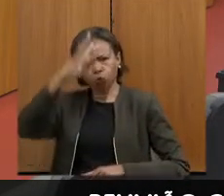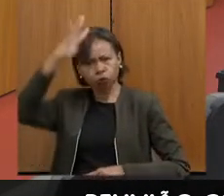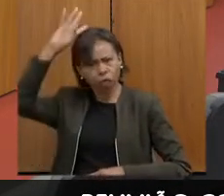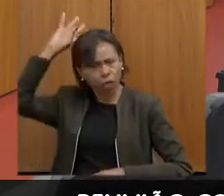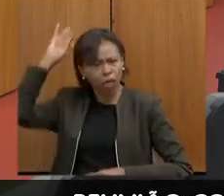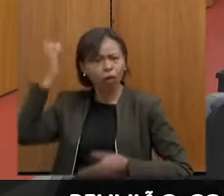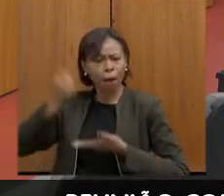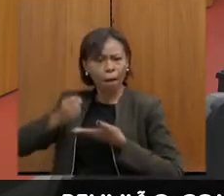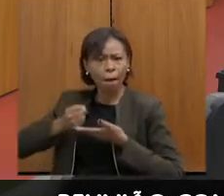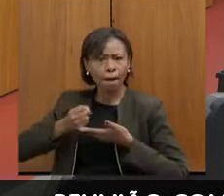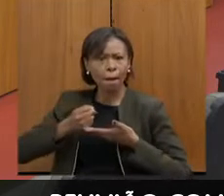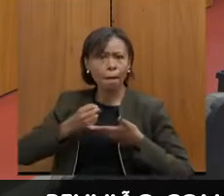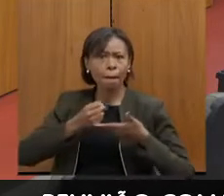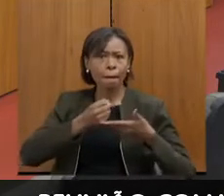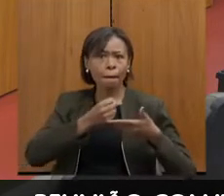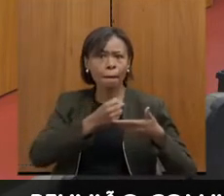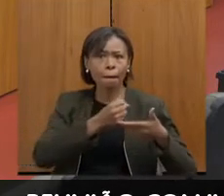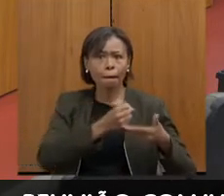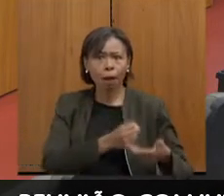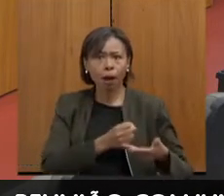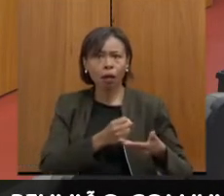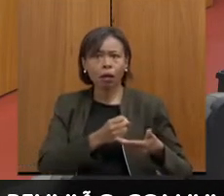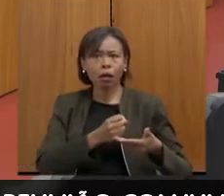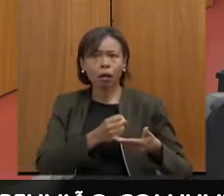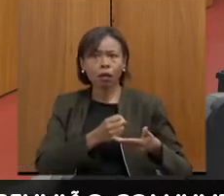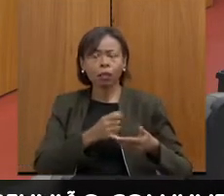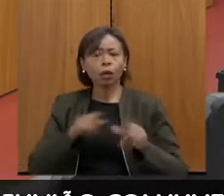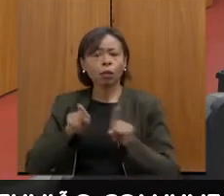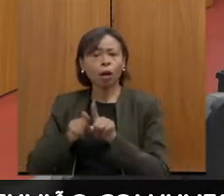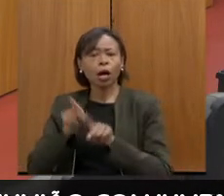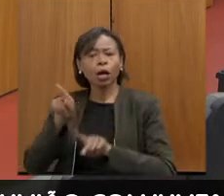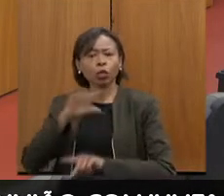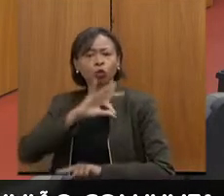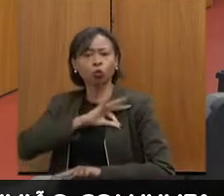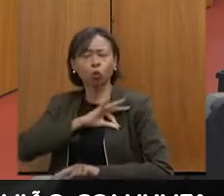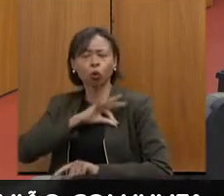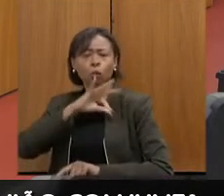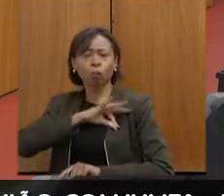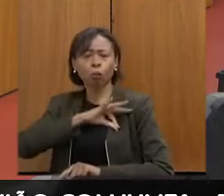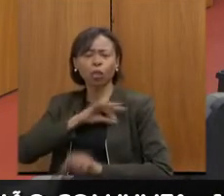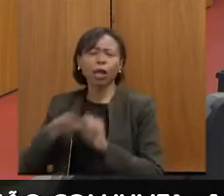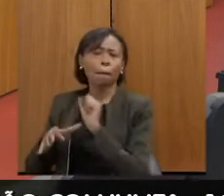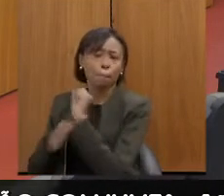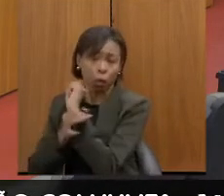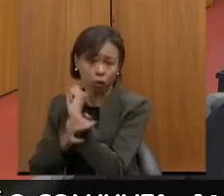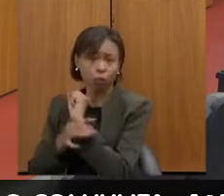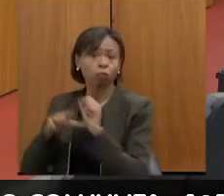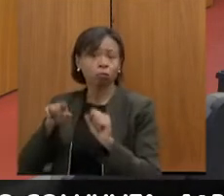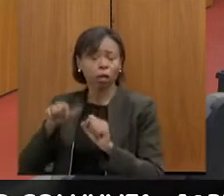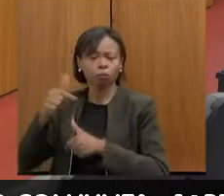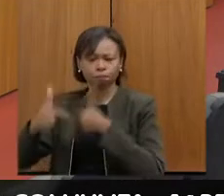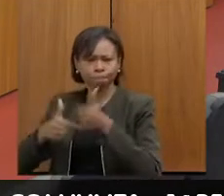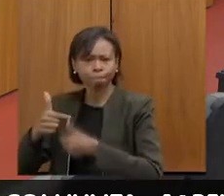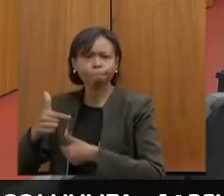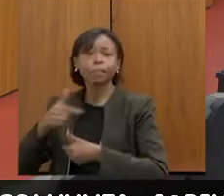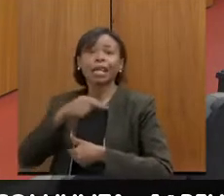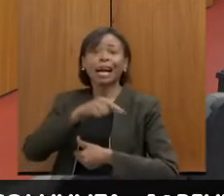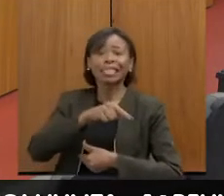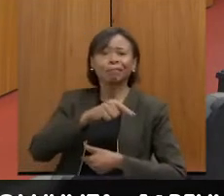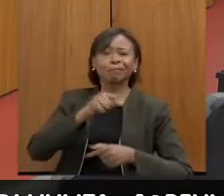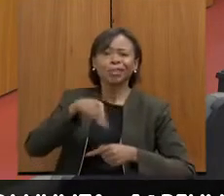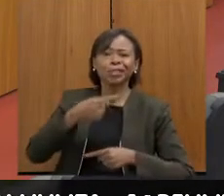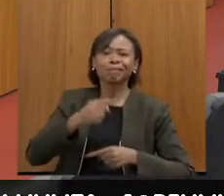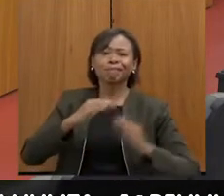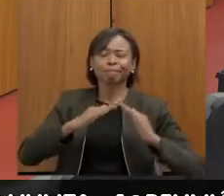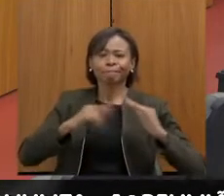confronto lá com os bandidos de Tejubá, chegamos ontem às duas horas da manhã, quando eu fui saber do fato Santa Casa, fiz questão de presencialmente na Santa